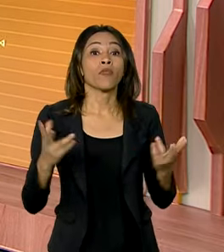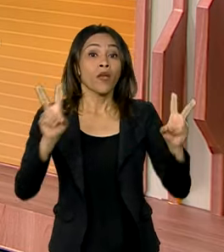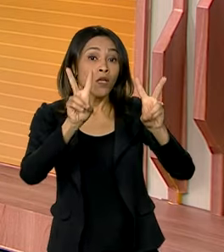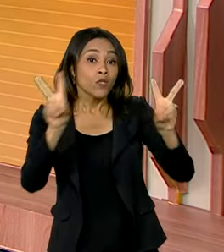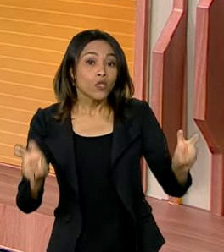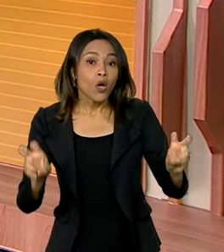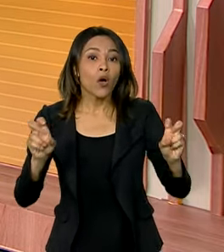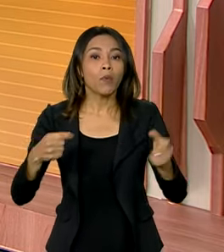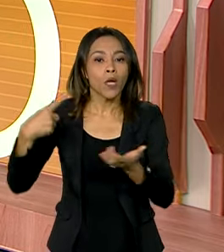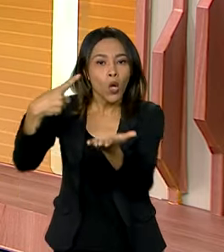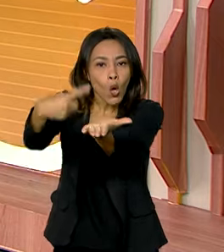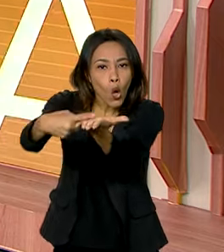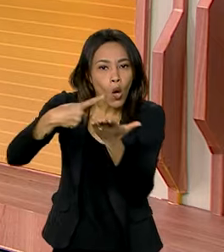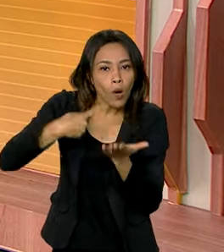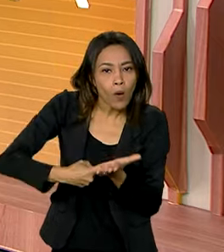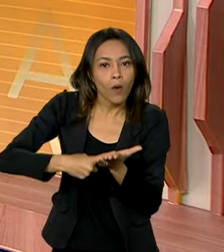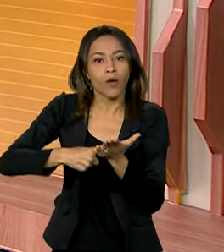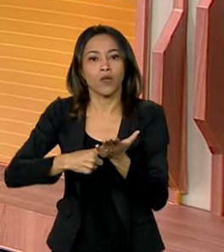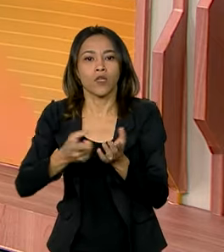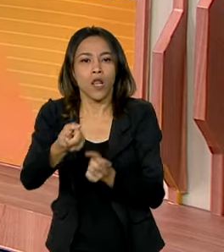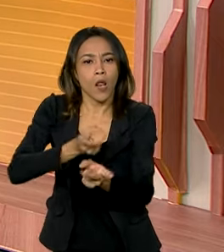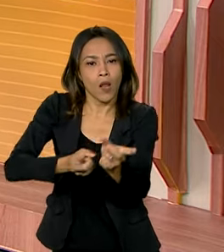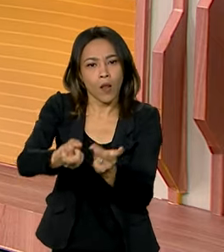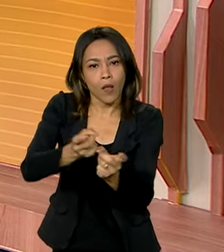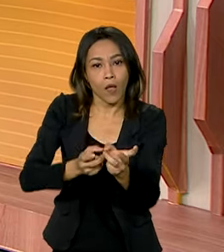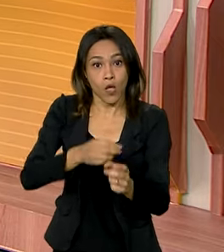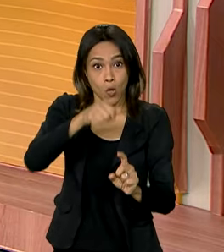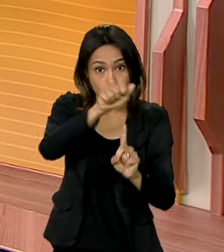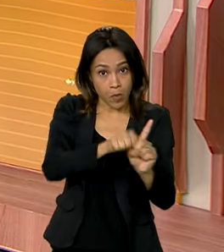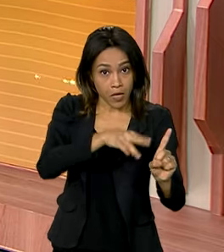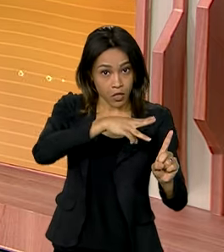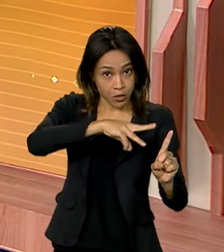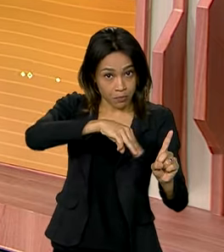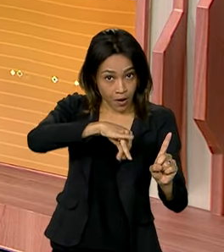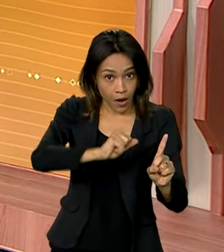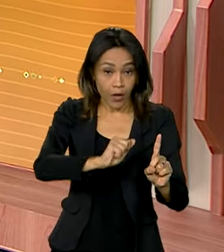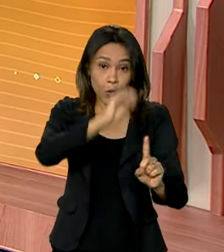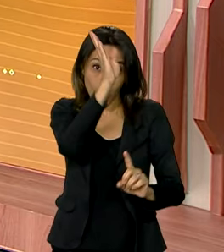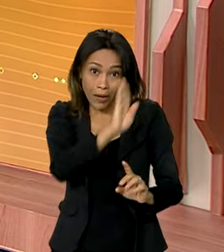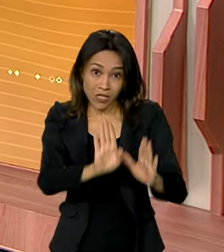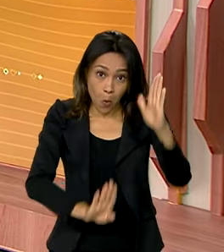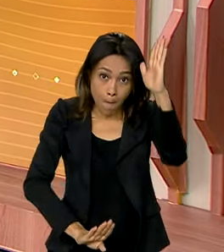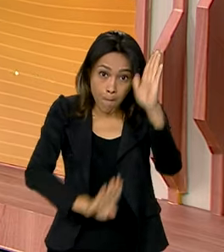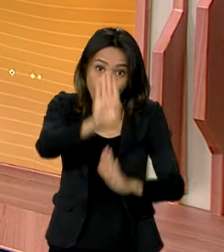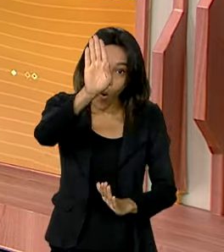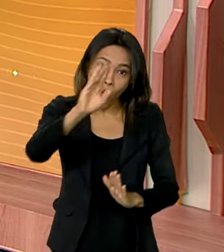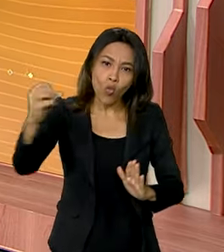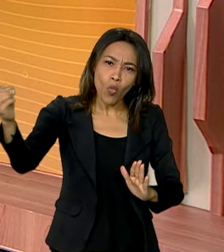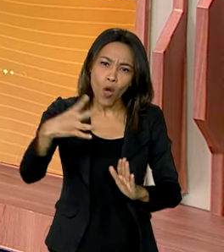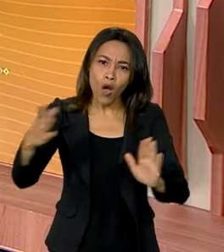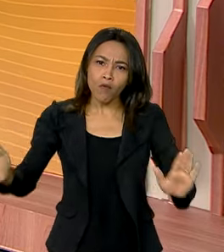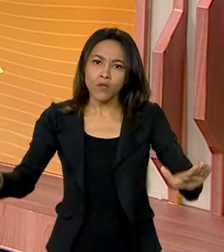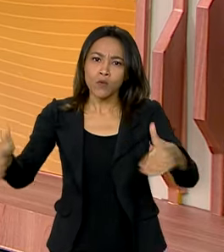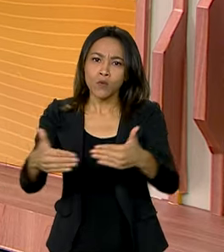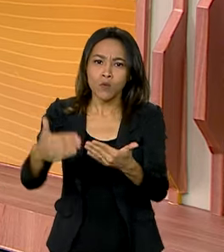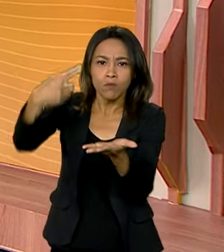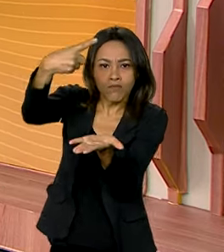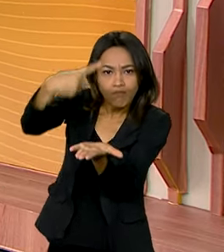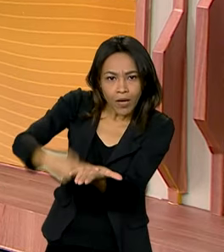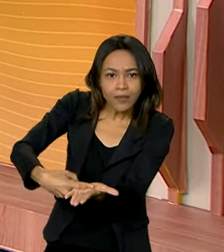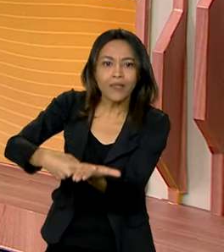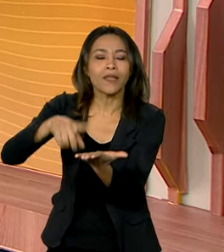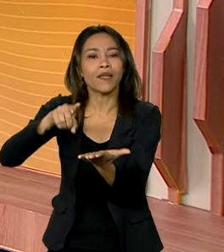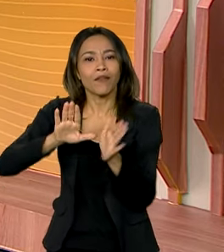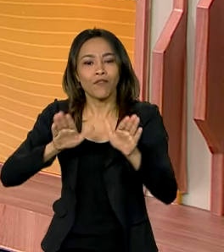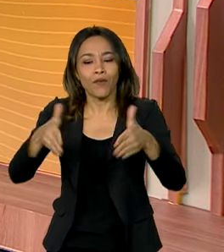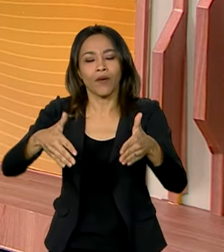acordos comerciais. Em maio, o Brasil bateu recorde em novas parcerias que garantem mais espaço para